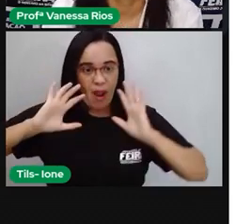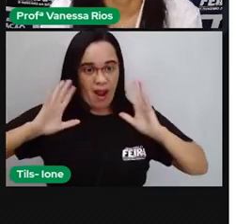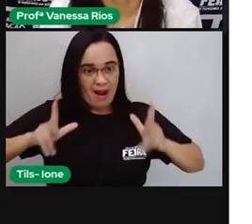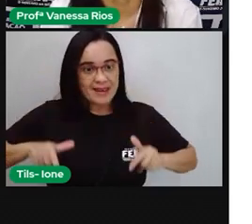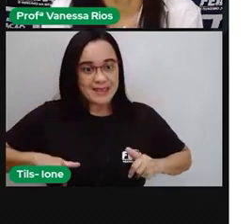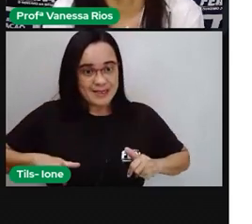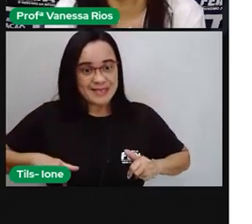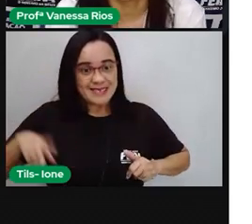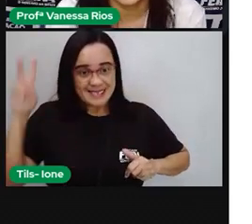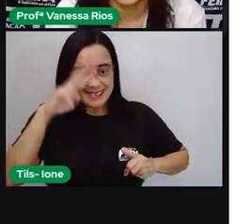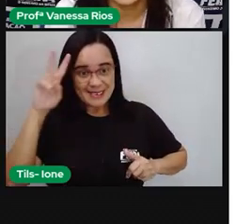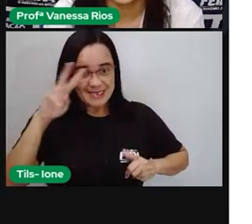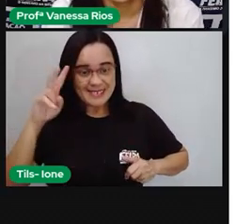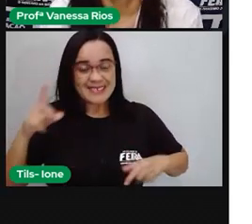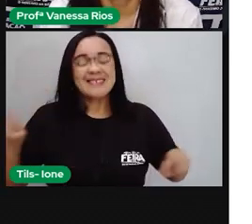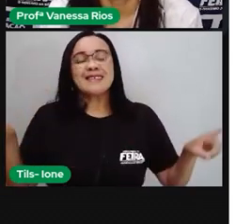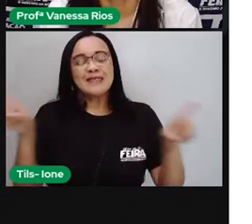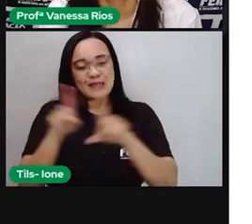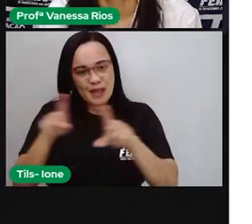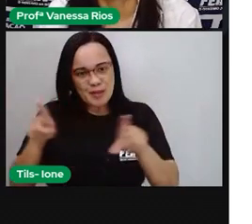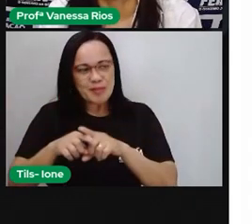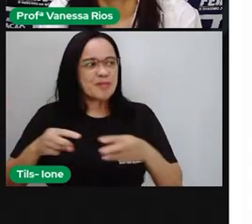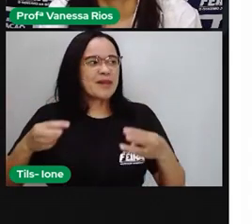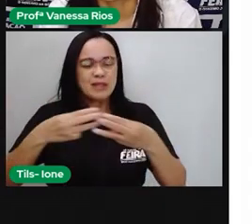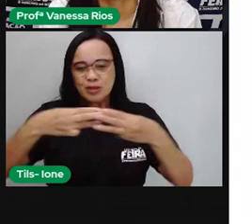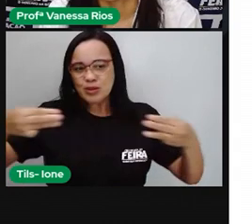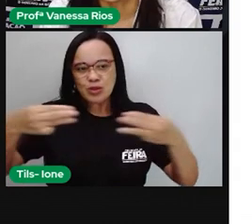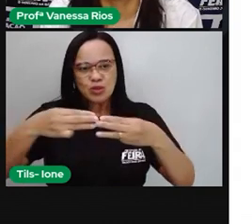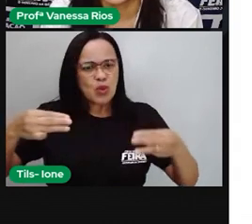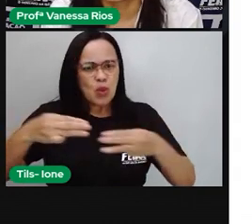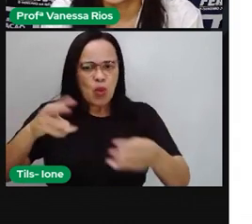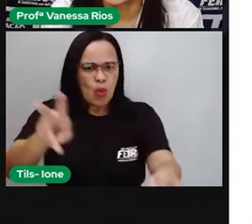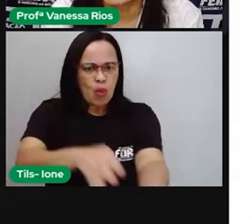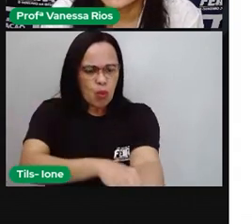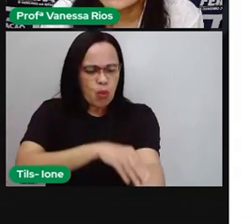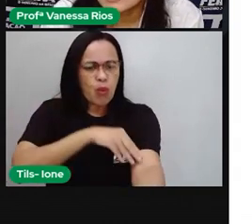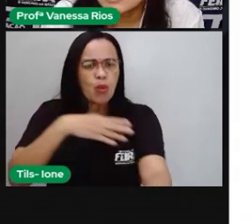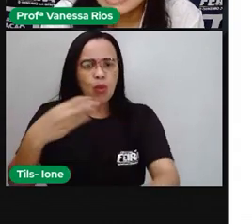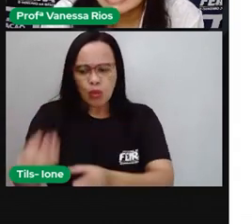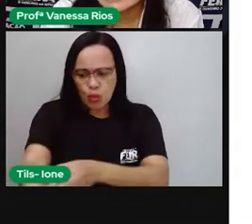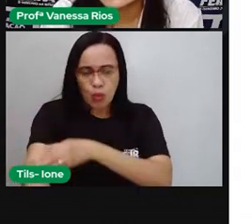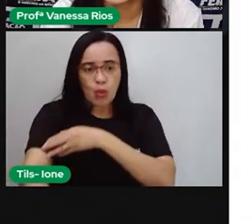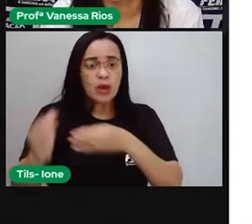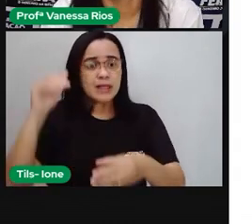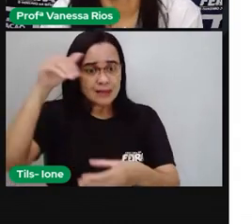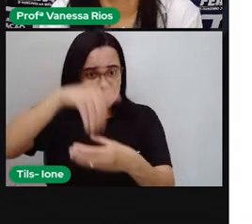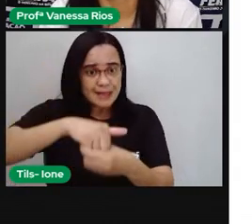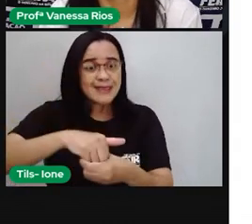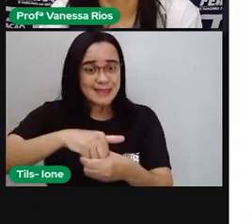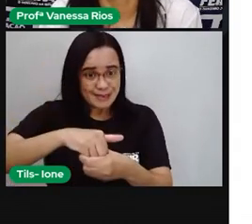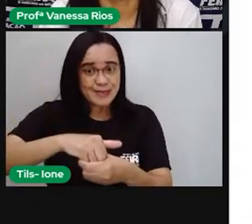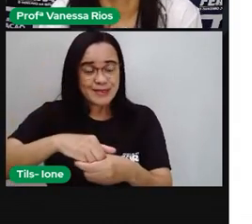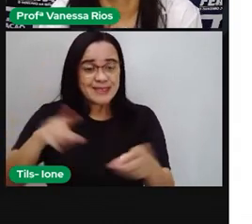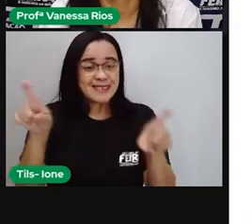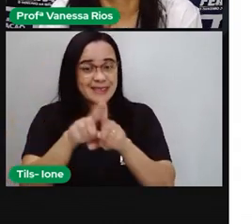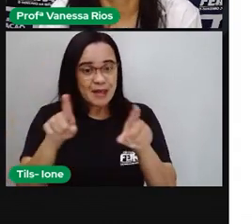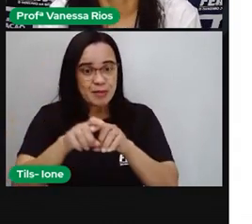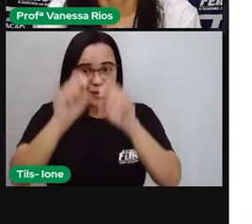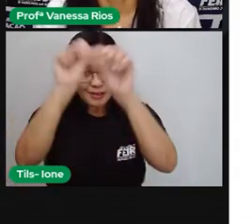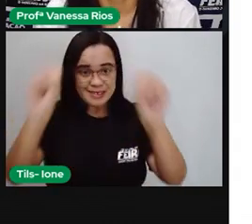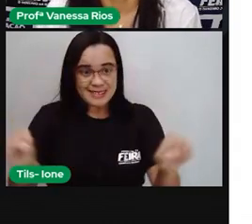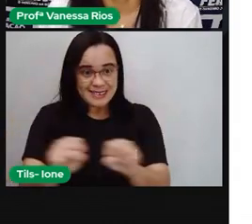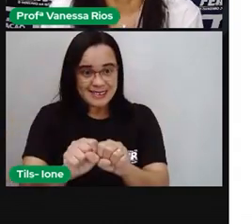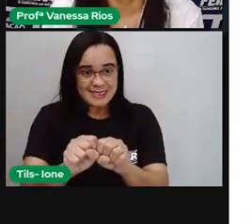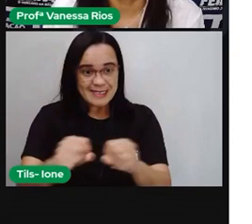músculos, os nossos ossos, o nosso sistema digestório absorvendo os nutrientes e as vitaminas dos alimentos.